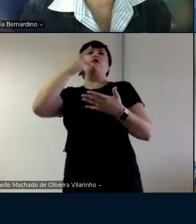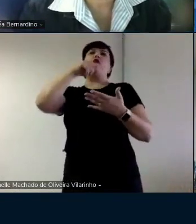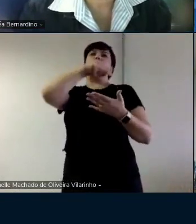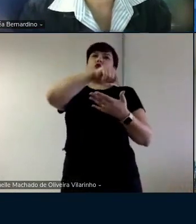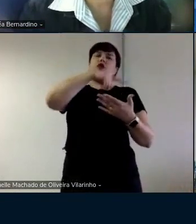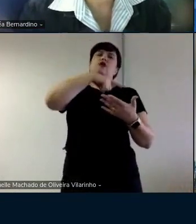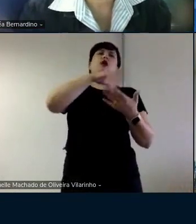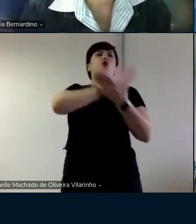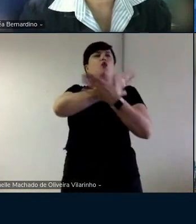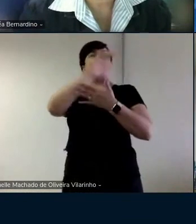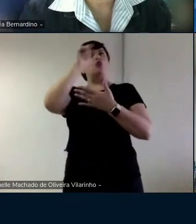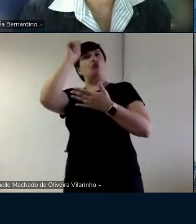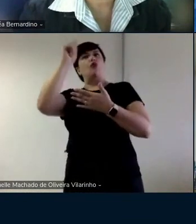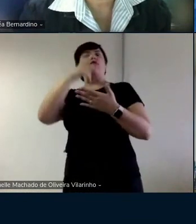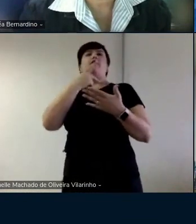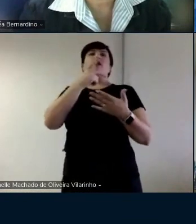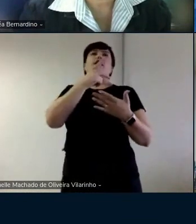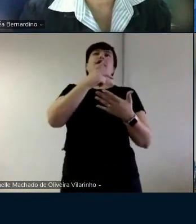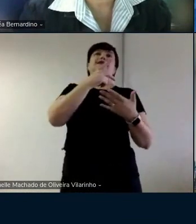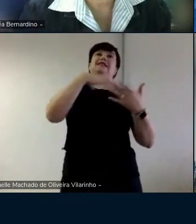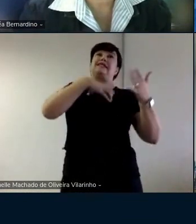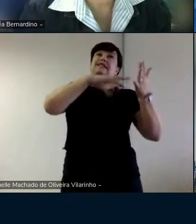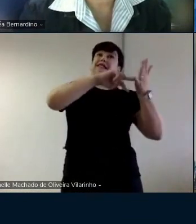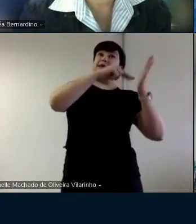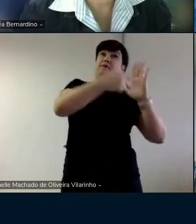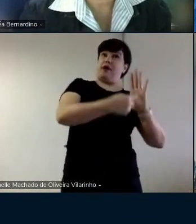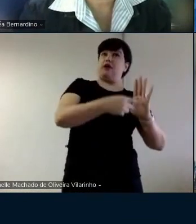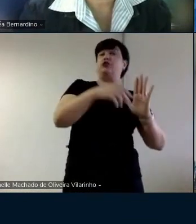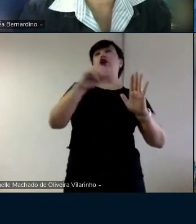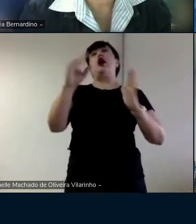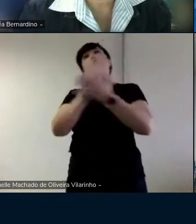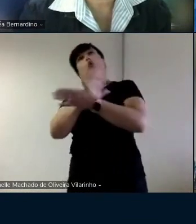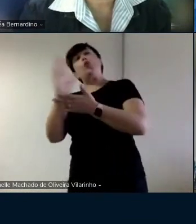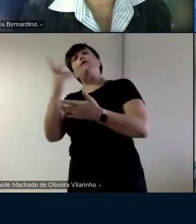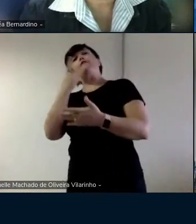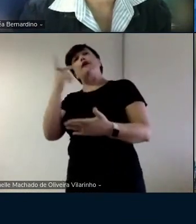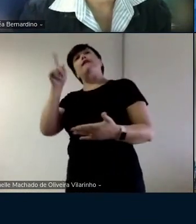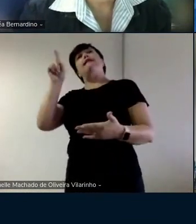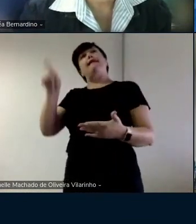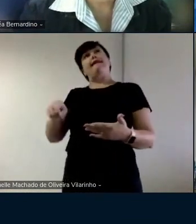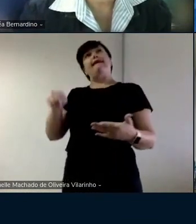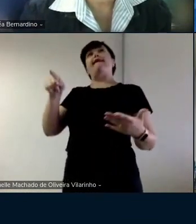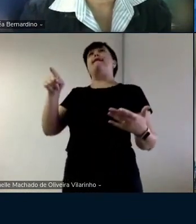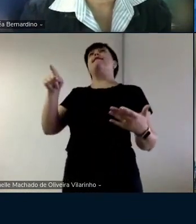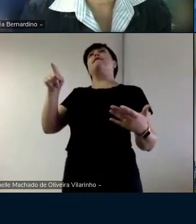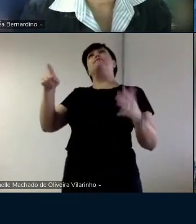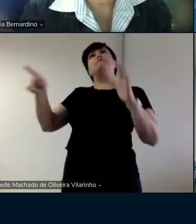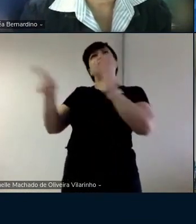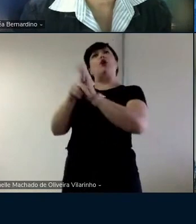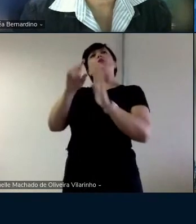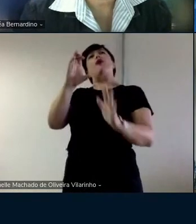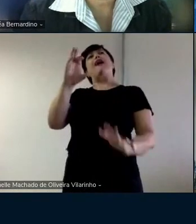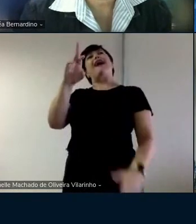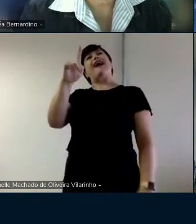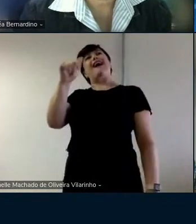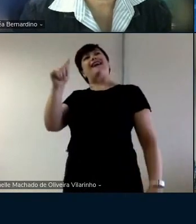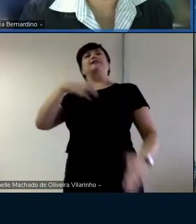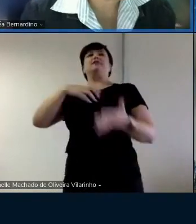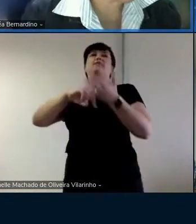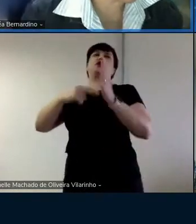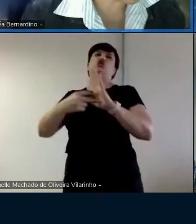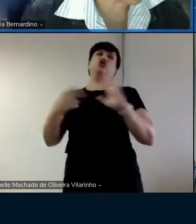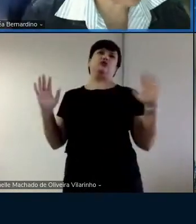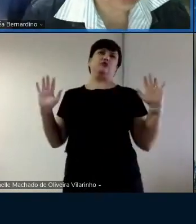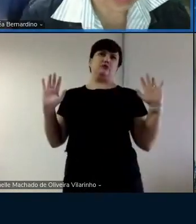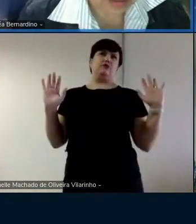semântica ou que tem uma carga semântica. É uma... São duas formas de dizer que ele carrega um significado em si.